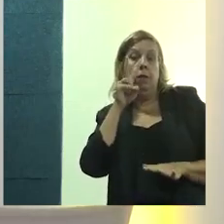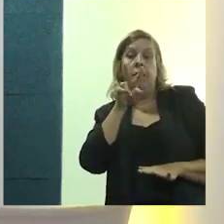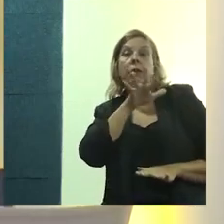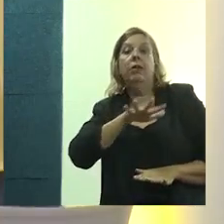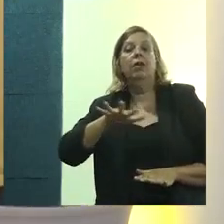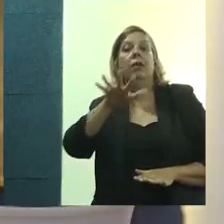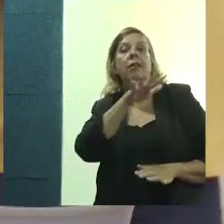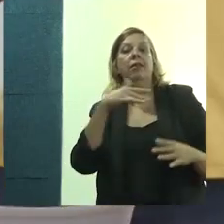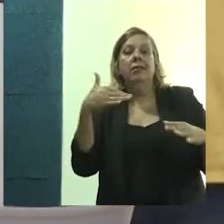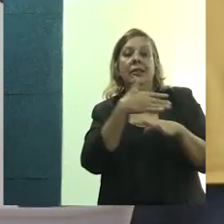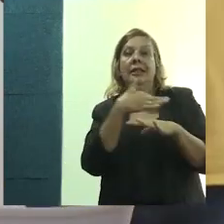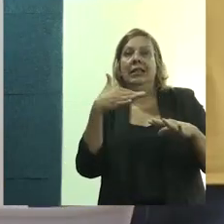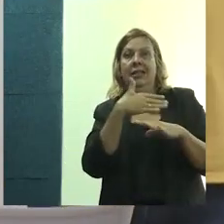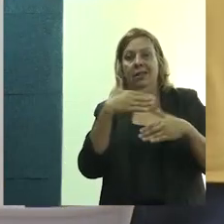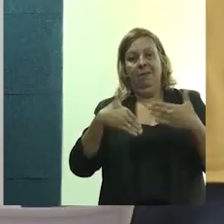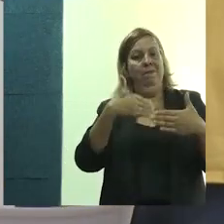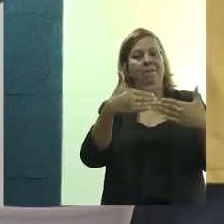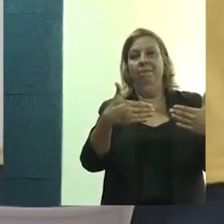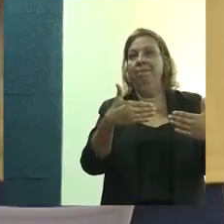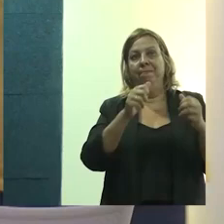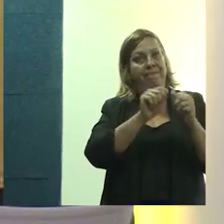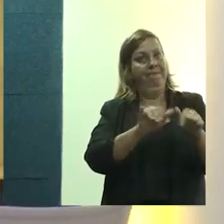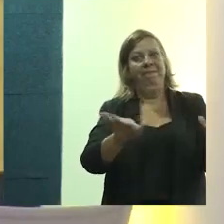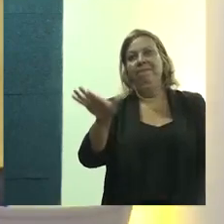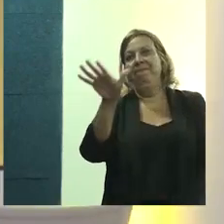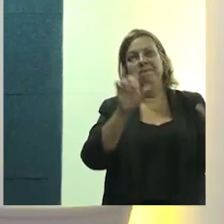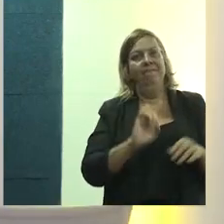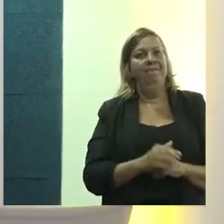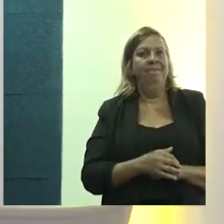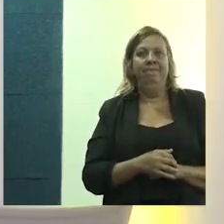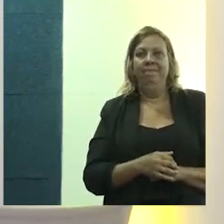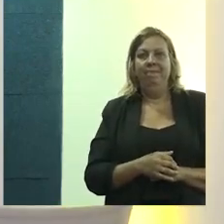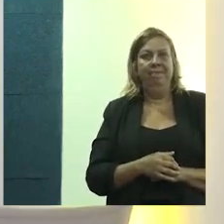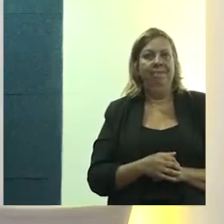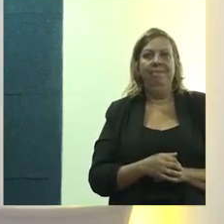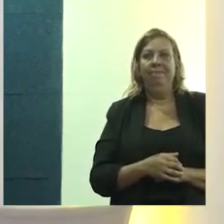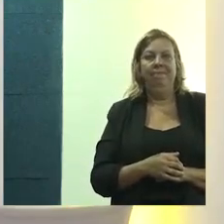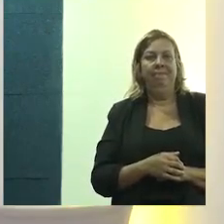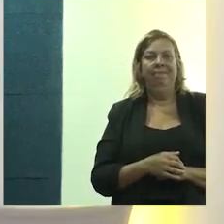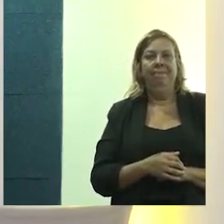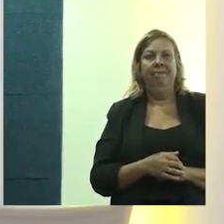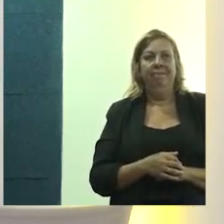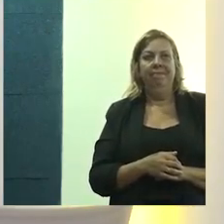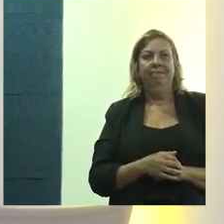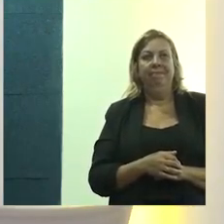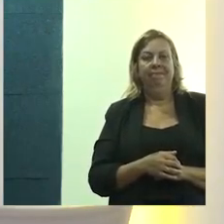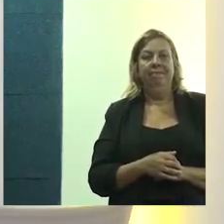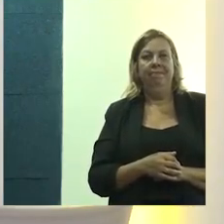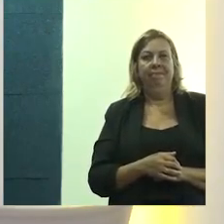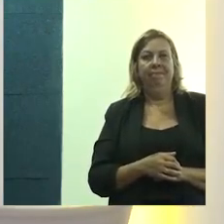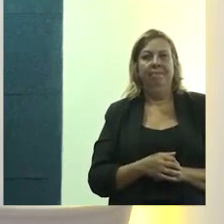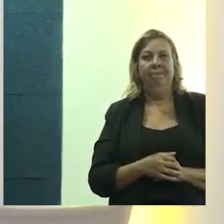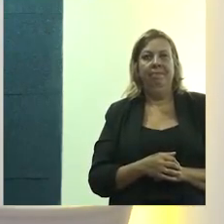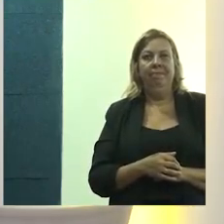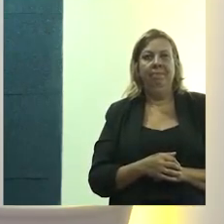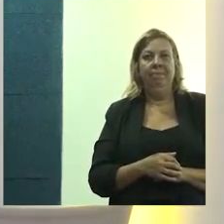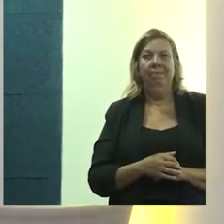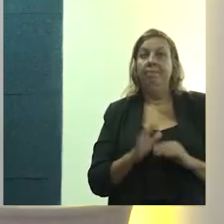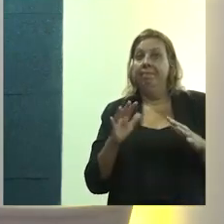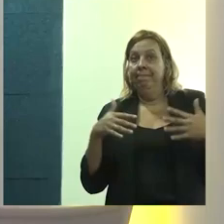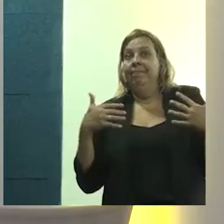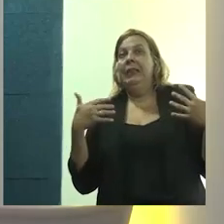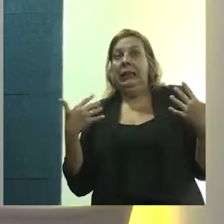isso na distribuição dessa renda na cidade, pela população.